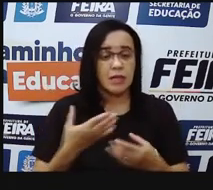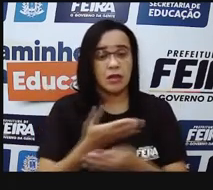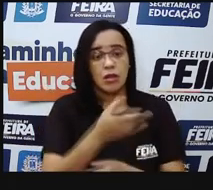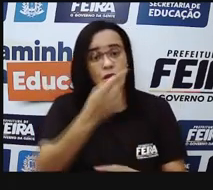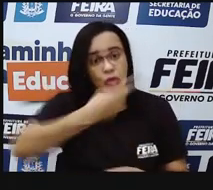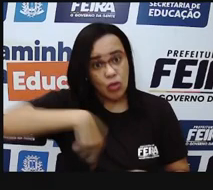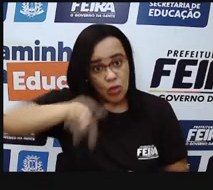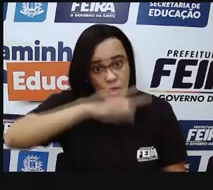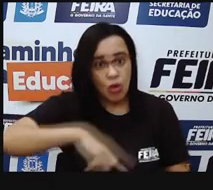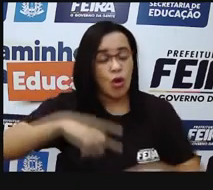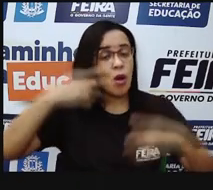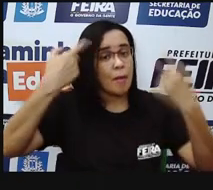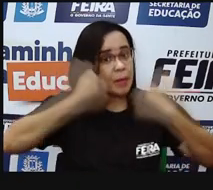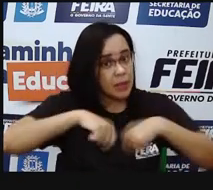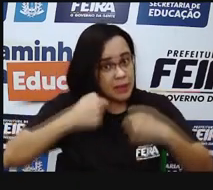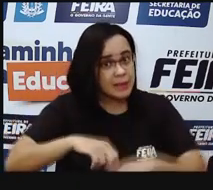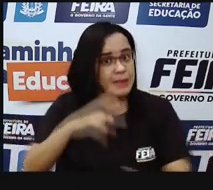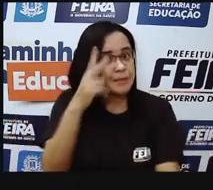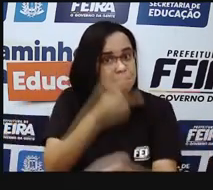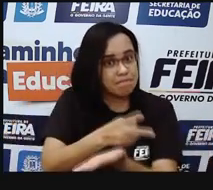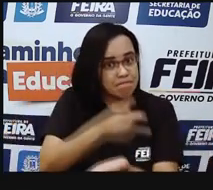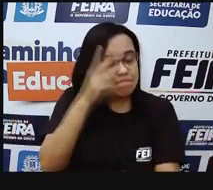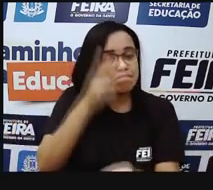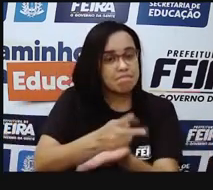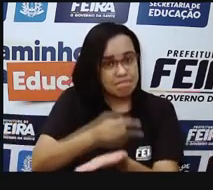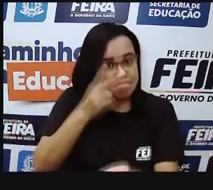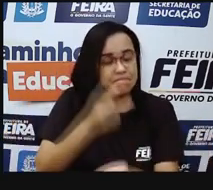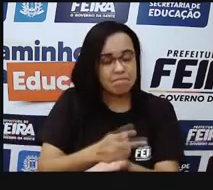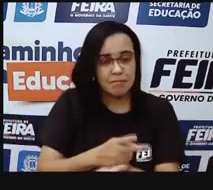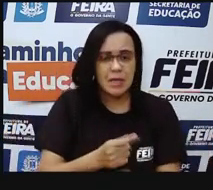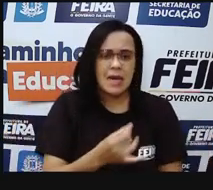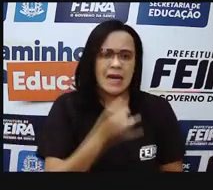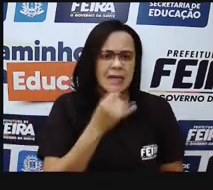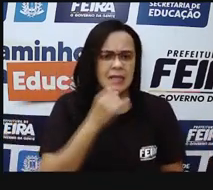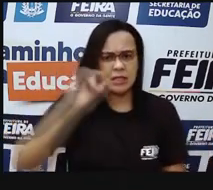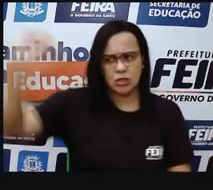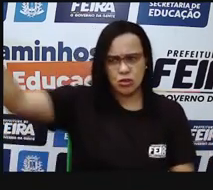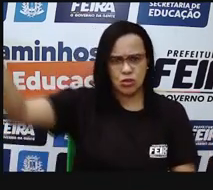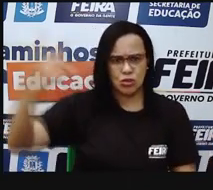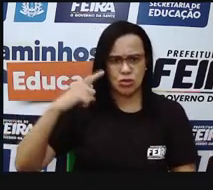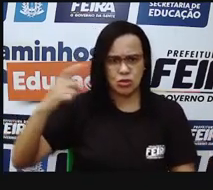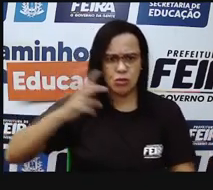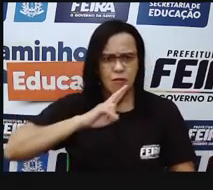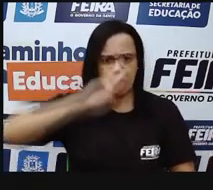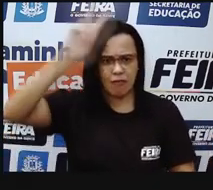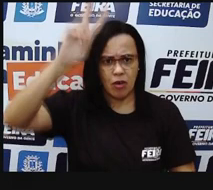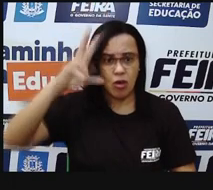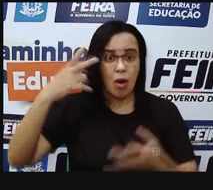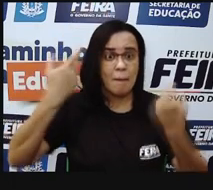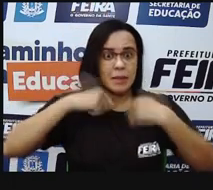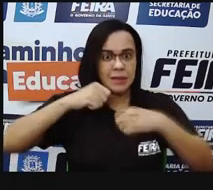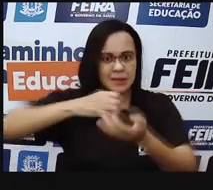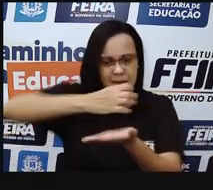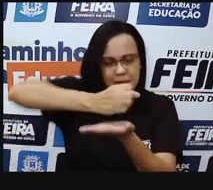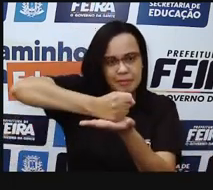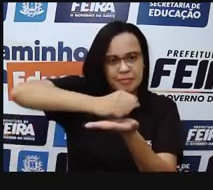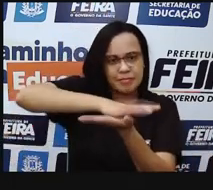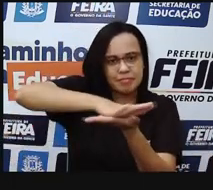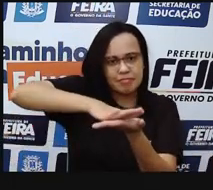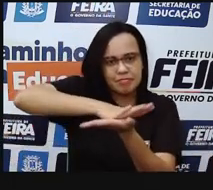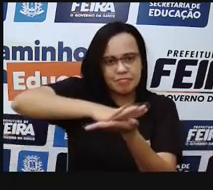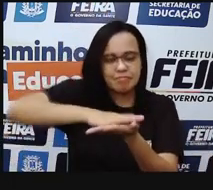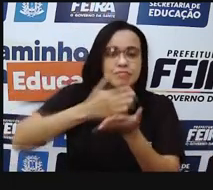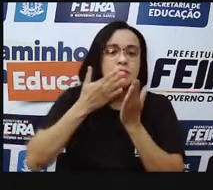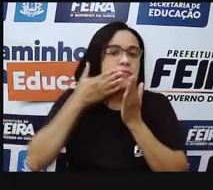a gente vai repondo essa camada de células da nossa epiderme. Para que a gente